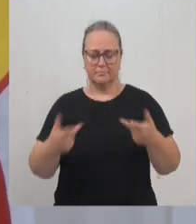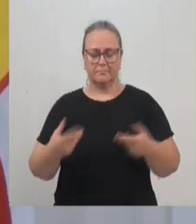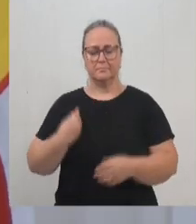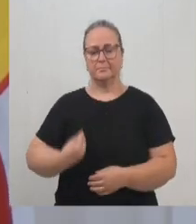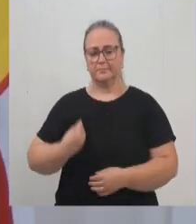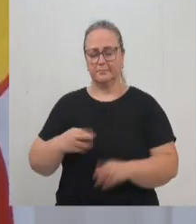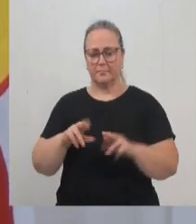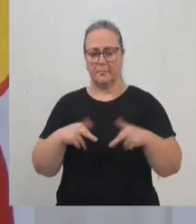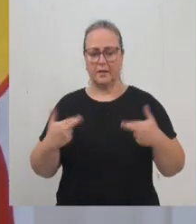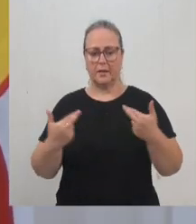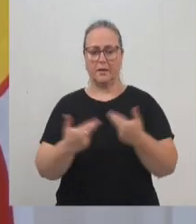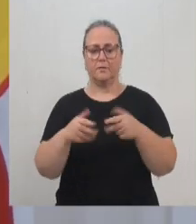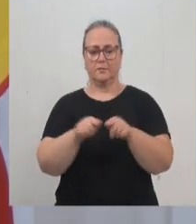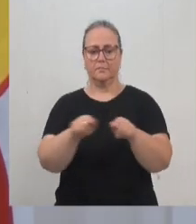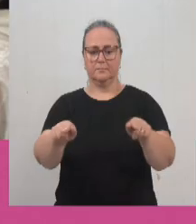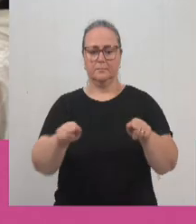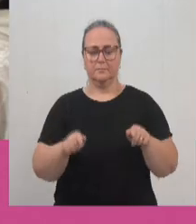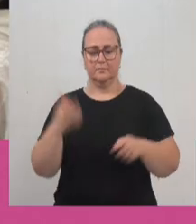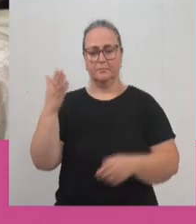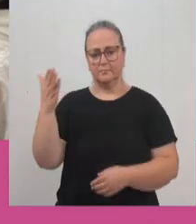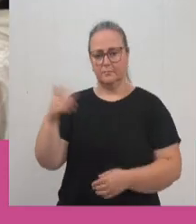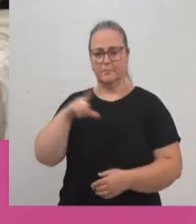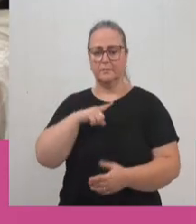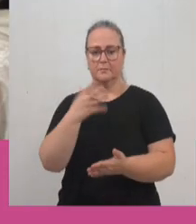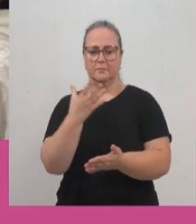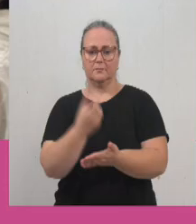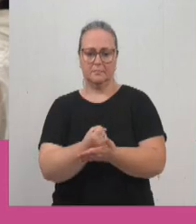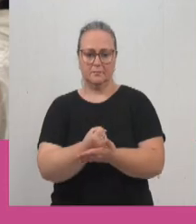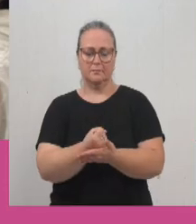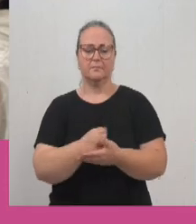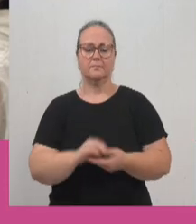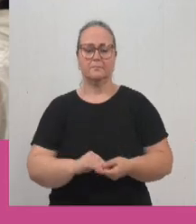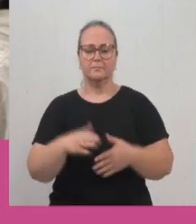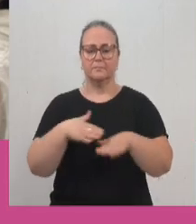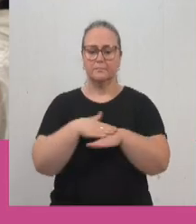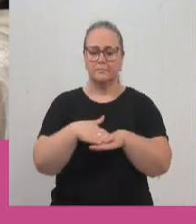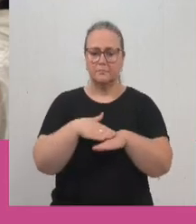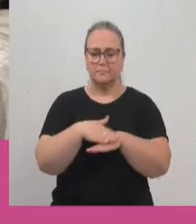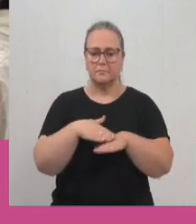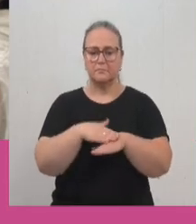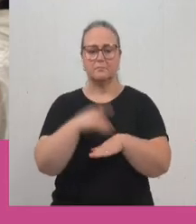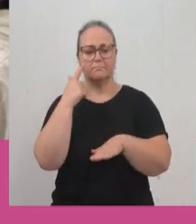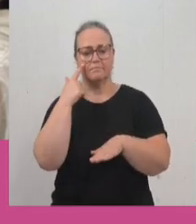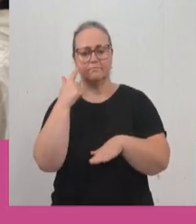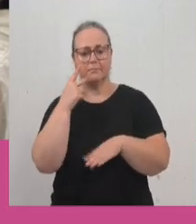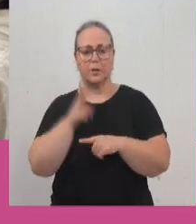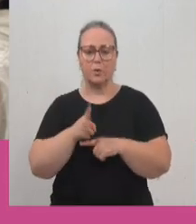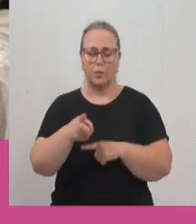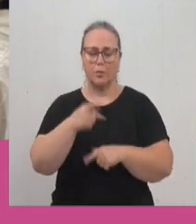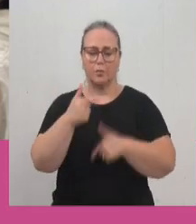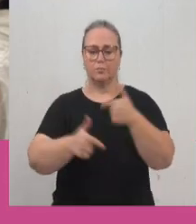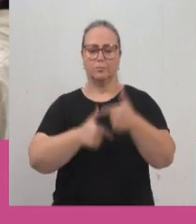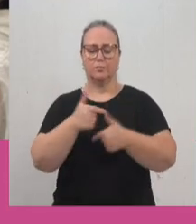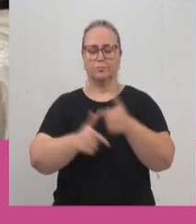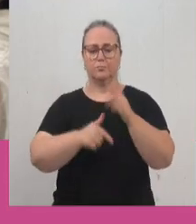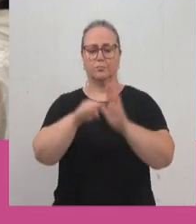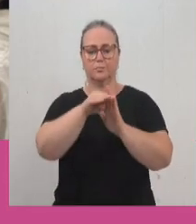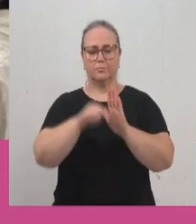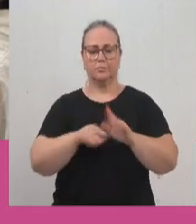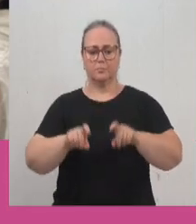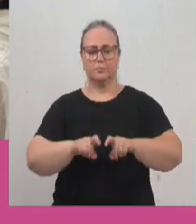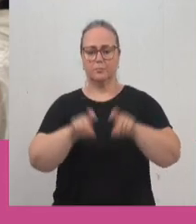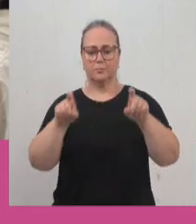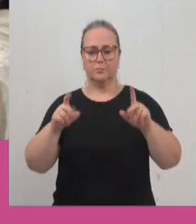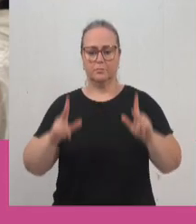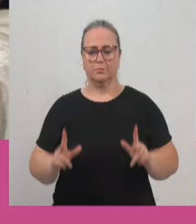feita também no gabinete do vereador, e aqui tem registros, onde a gente conversou da continuidade do programa de castração, onde